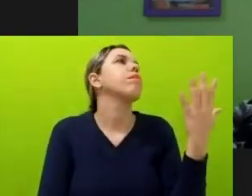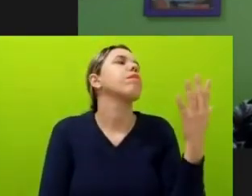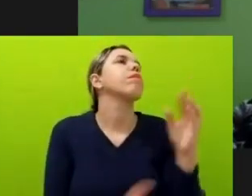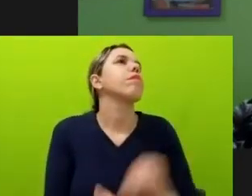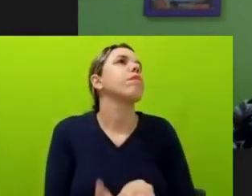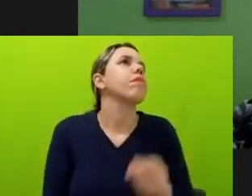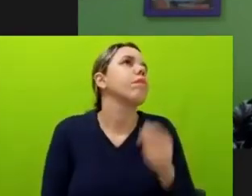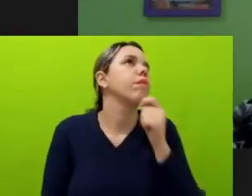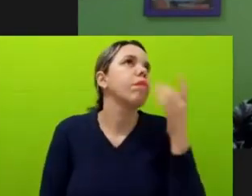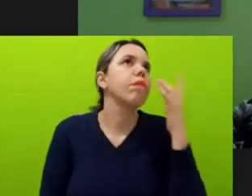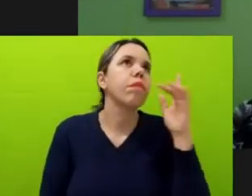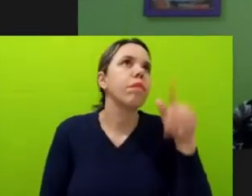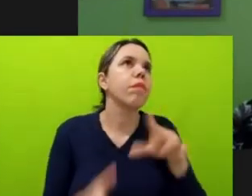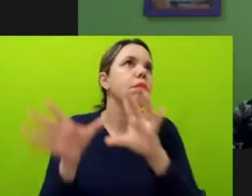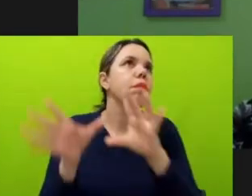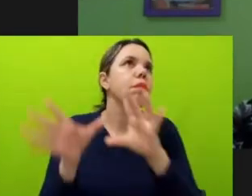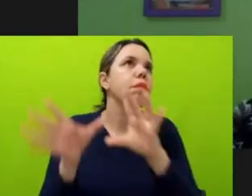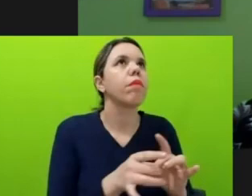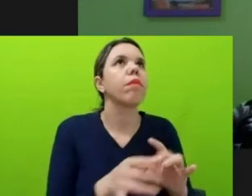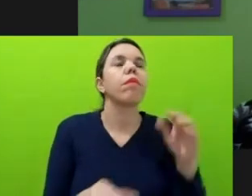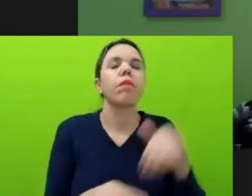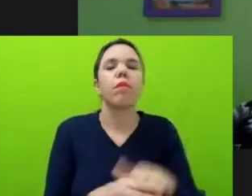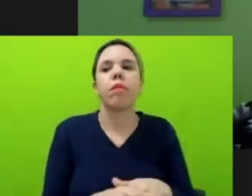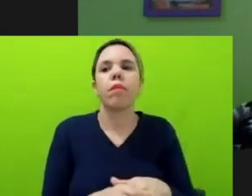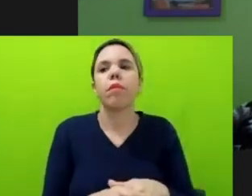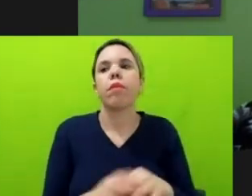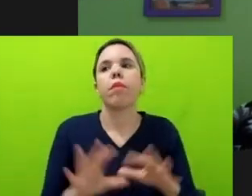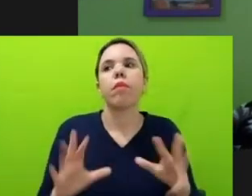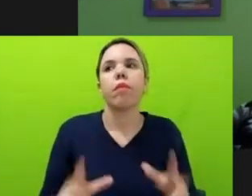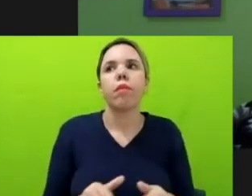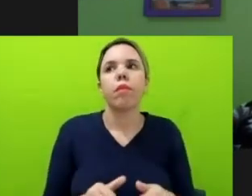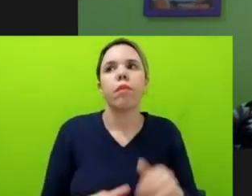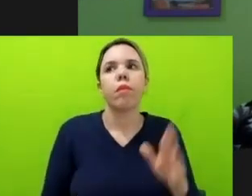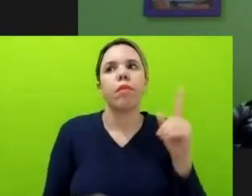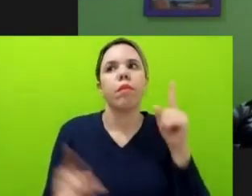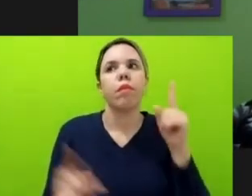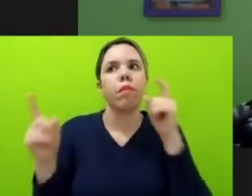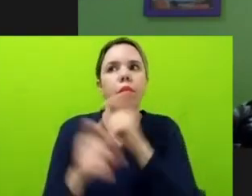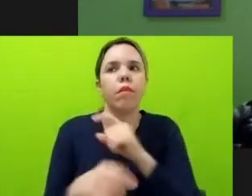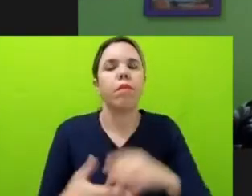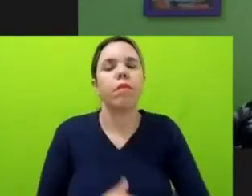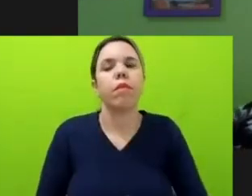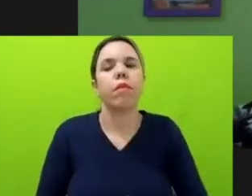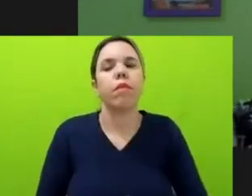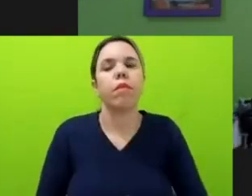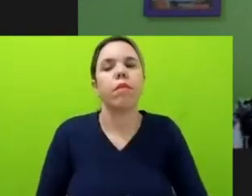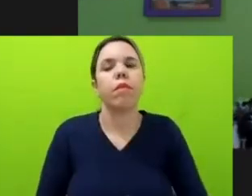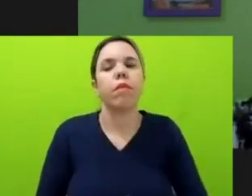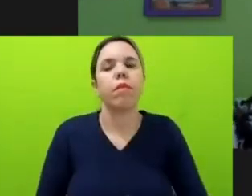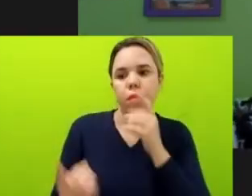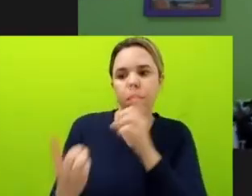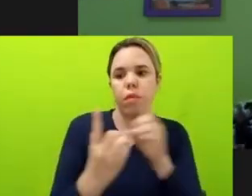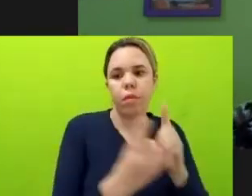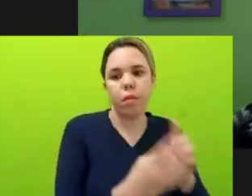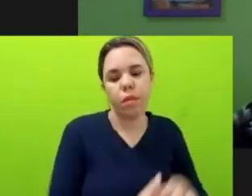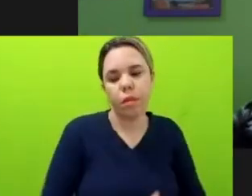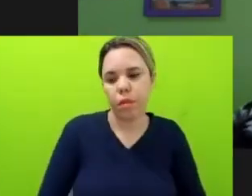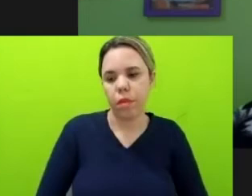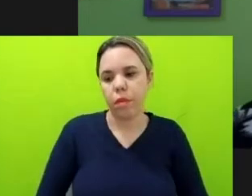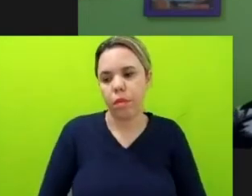que no contexto de eleição fica tudo um pouco mais complicado em termos de cobertura, mas,